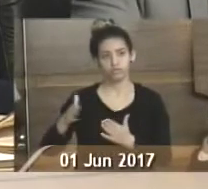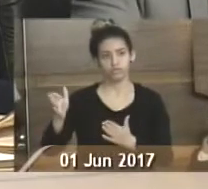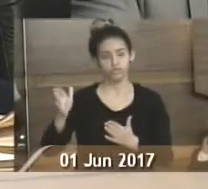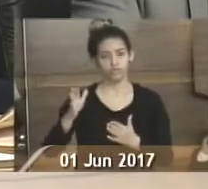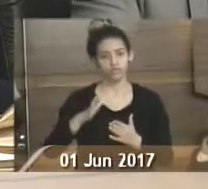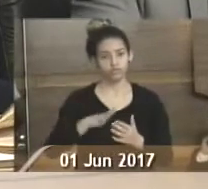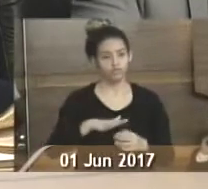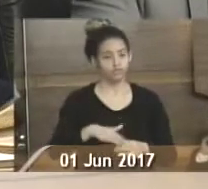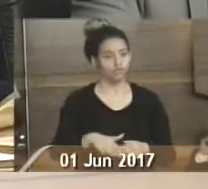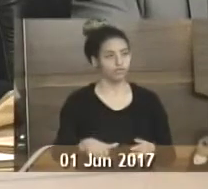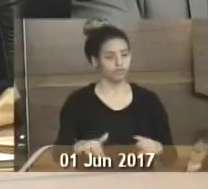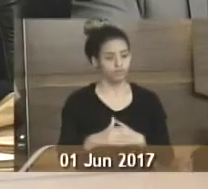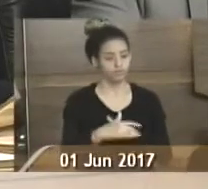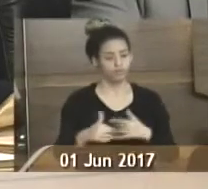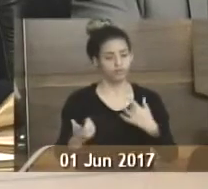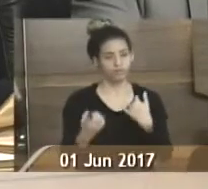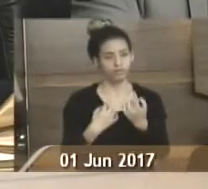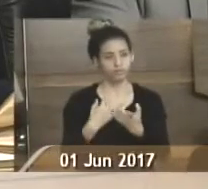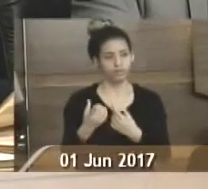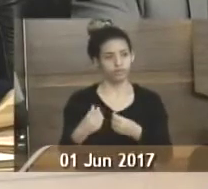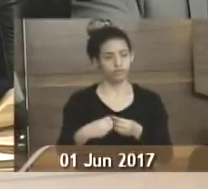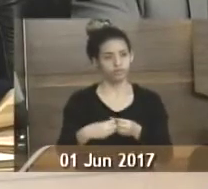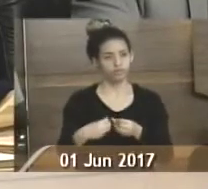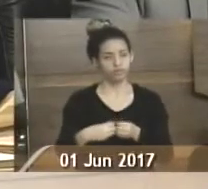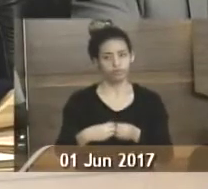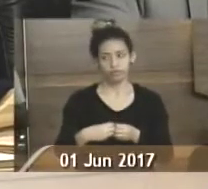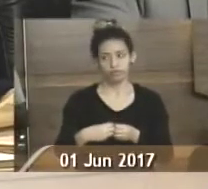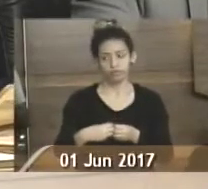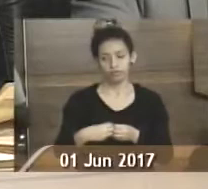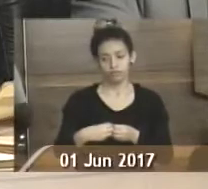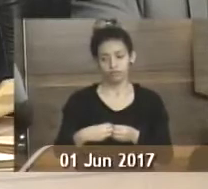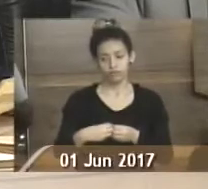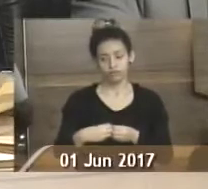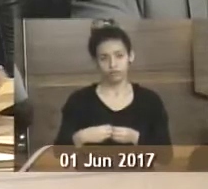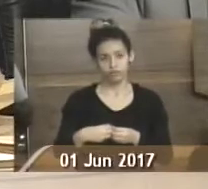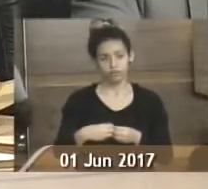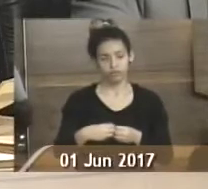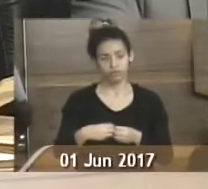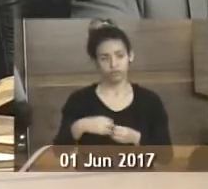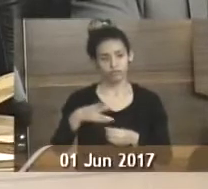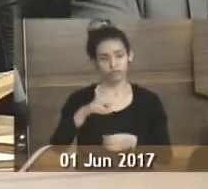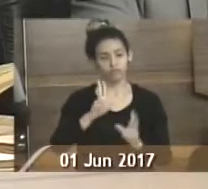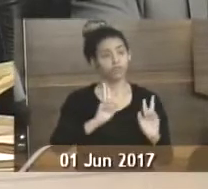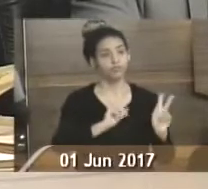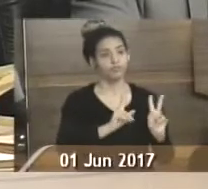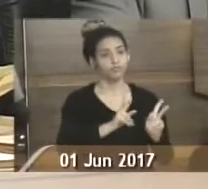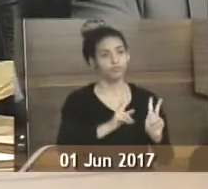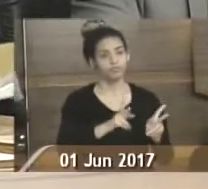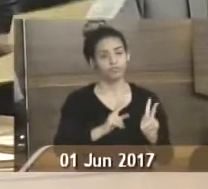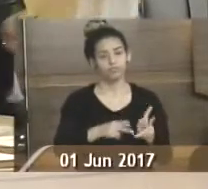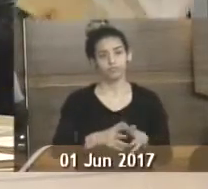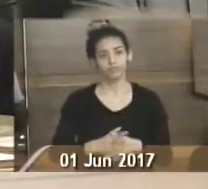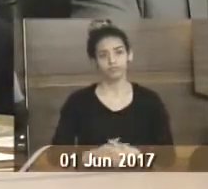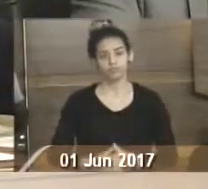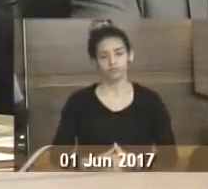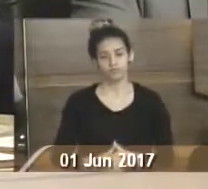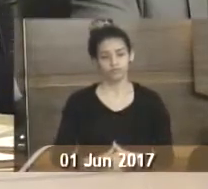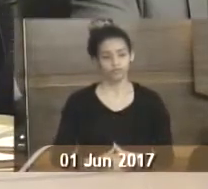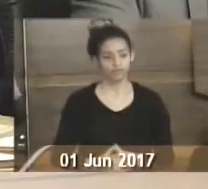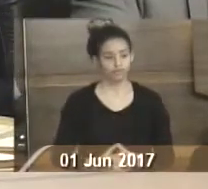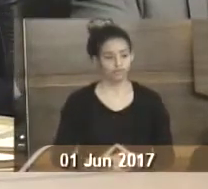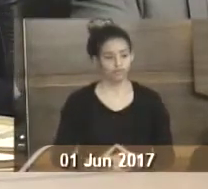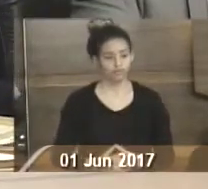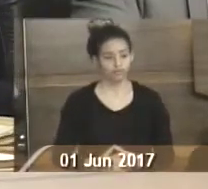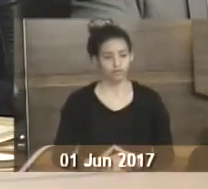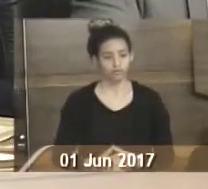rodovia do governador Mário Covas, em frente ao ponto de ônibus próximo ao 33º Batalhão da Polícia Militar do Estado do Rio de Janeiro, no bairro Perequê.